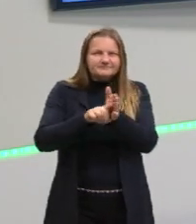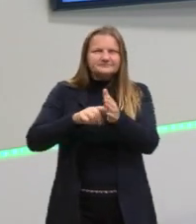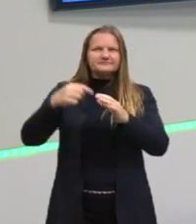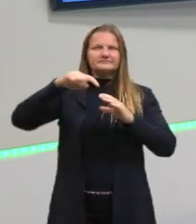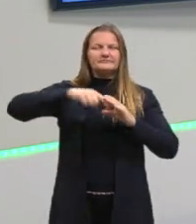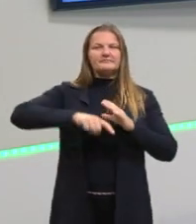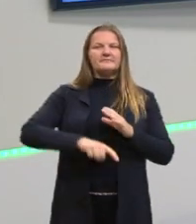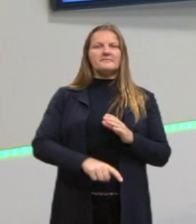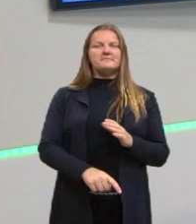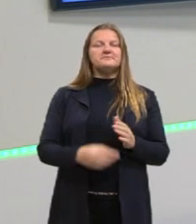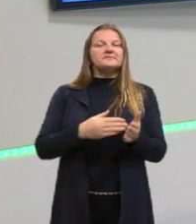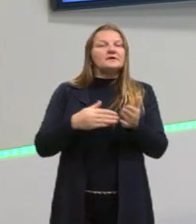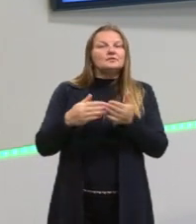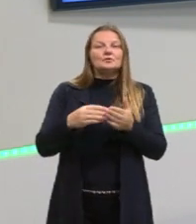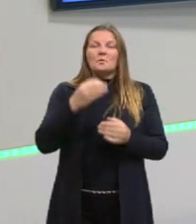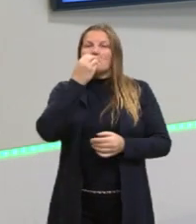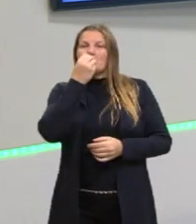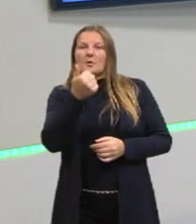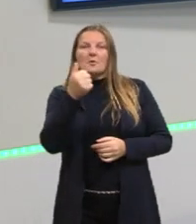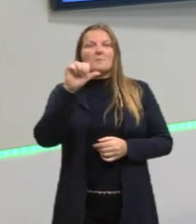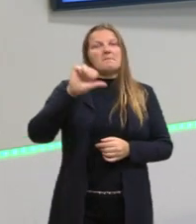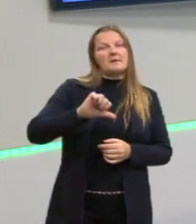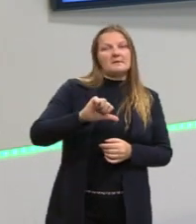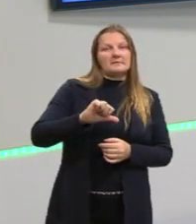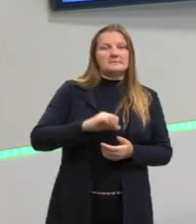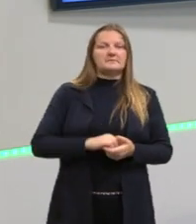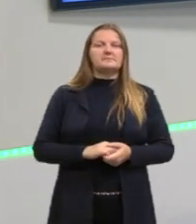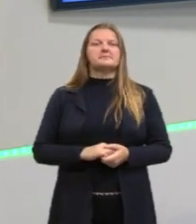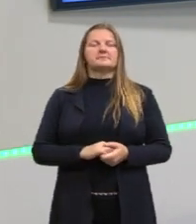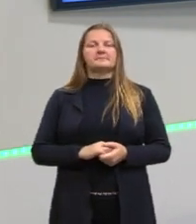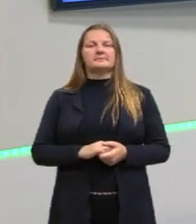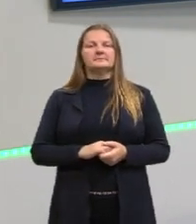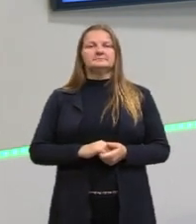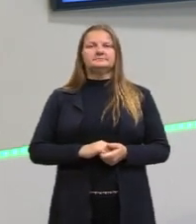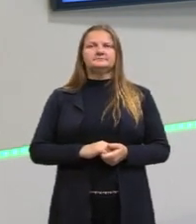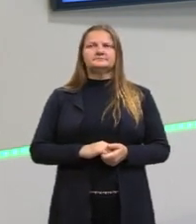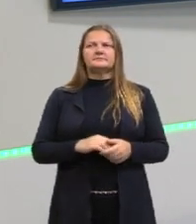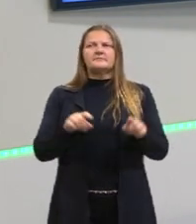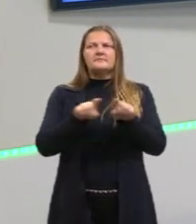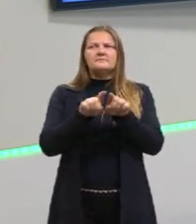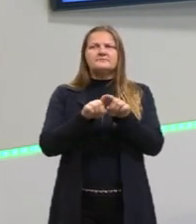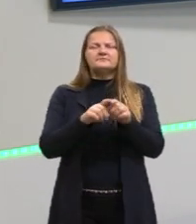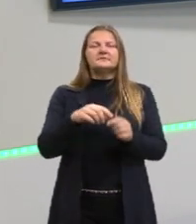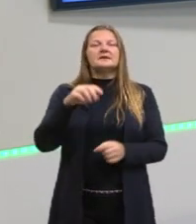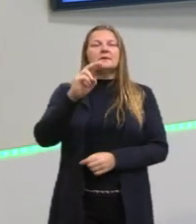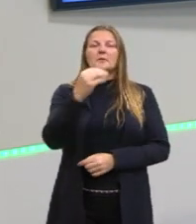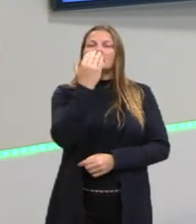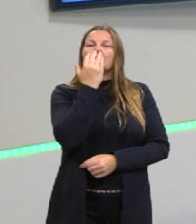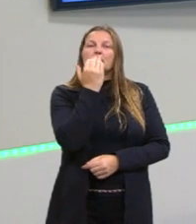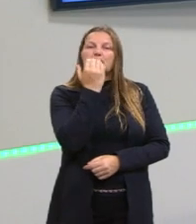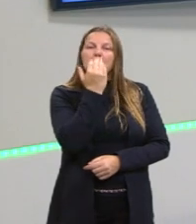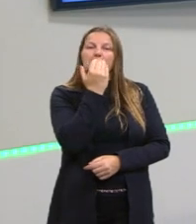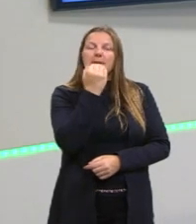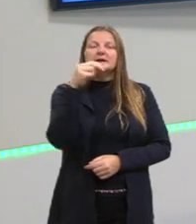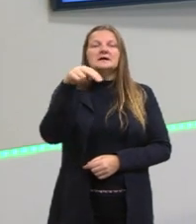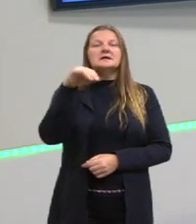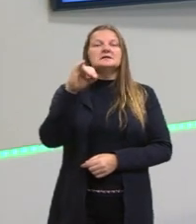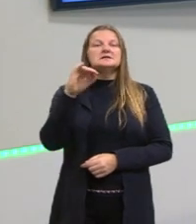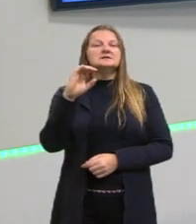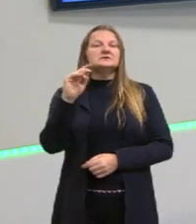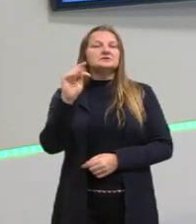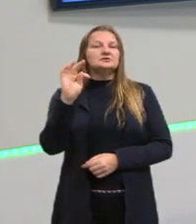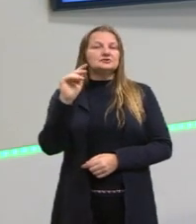coisas benéficas e maléficas da natureza, certo? Olha, já começa o nosso amigo Nietzsche aí, o conhecimento, a